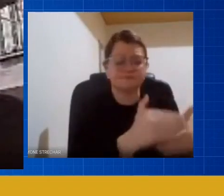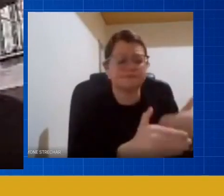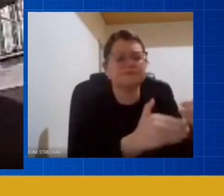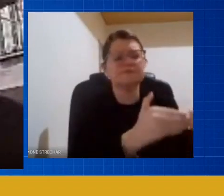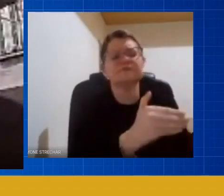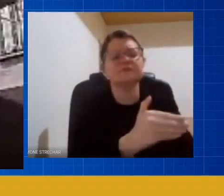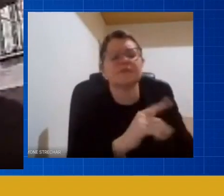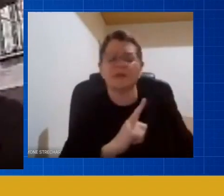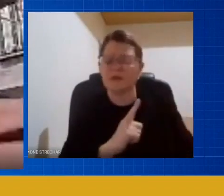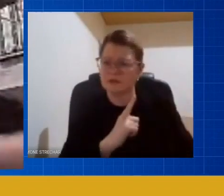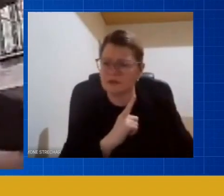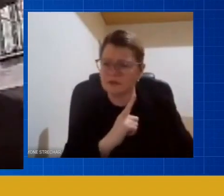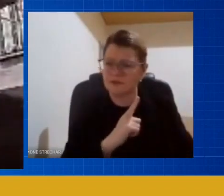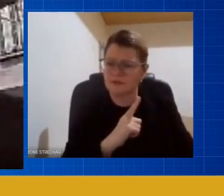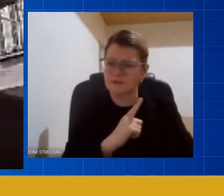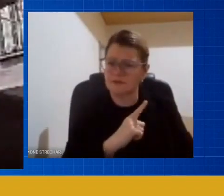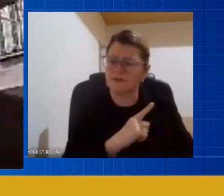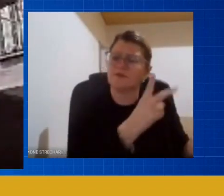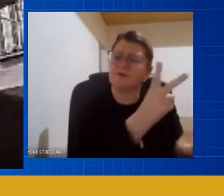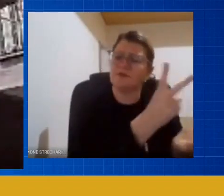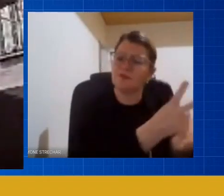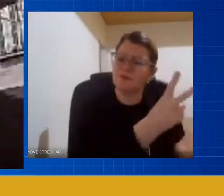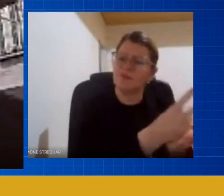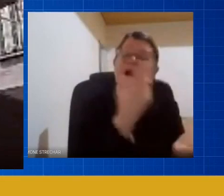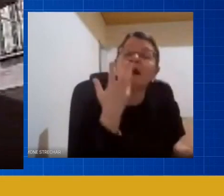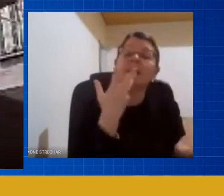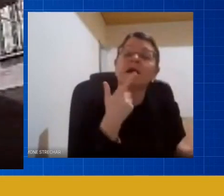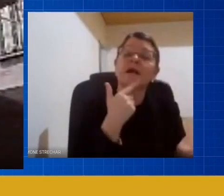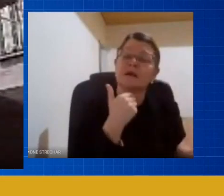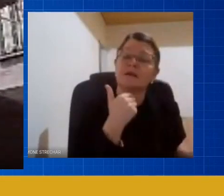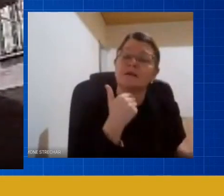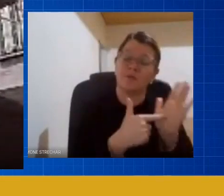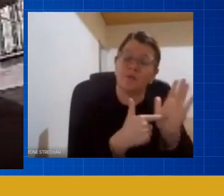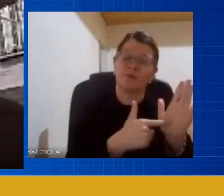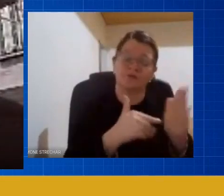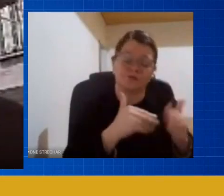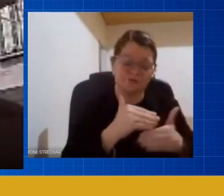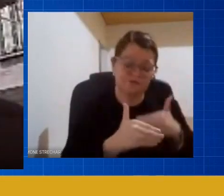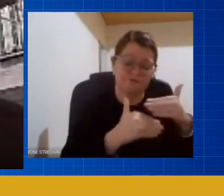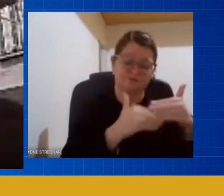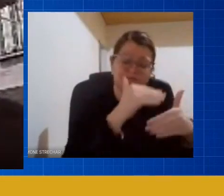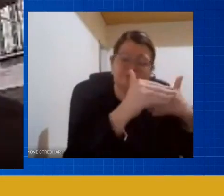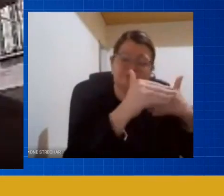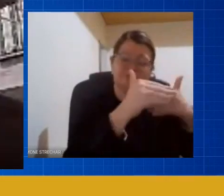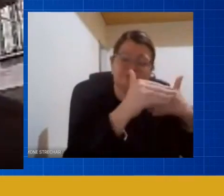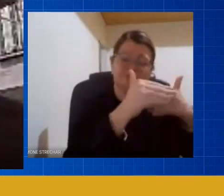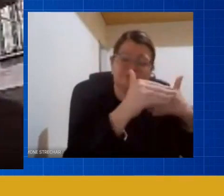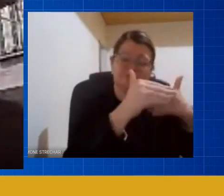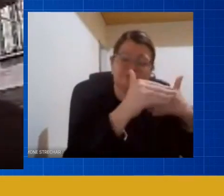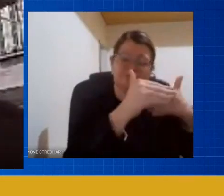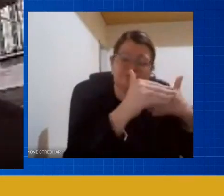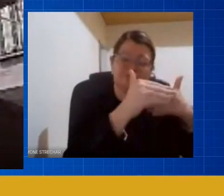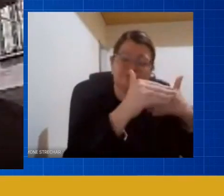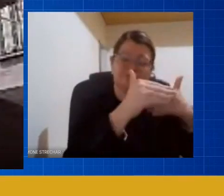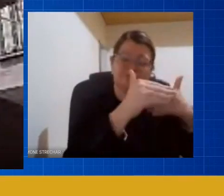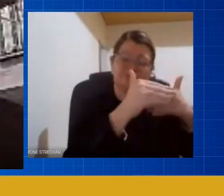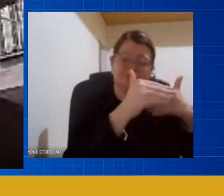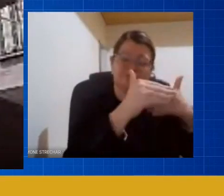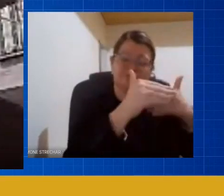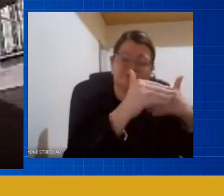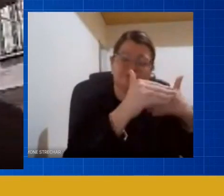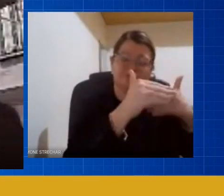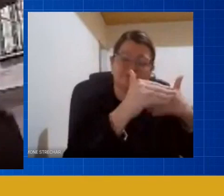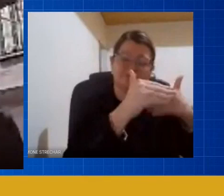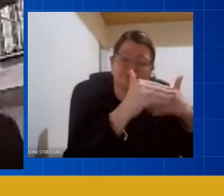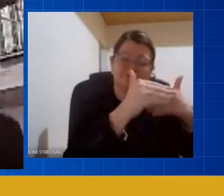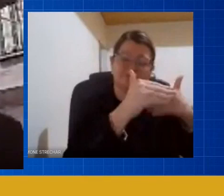há um processo contínuo onde a criança está se desenvolvendo e isso é fundamental mais do que e